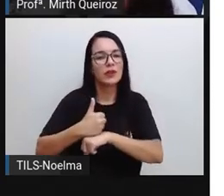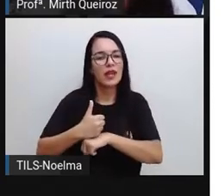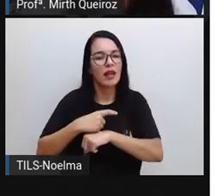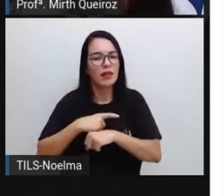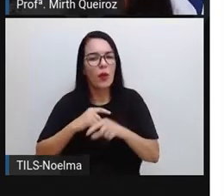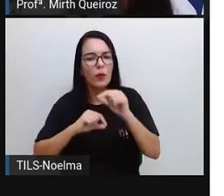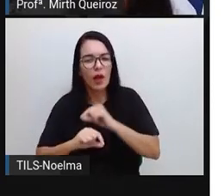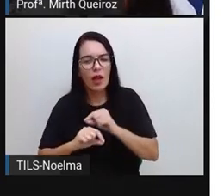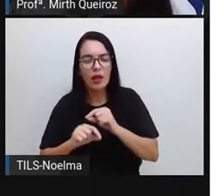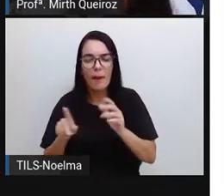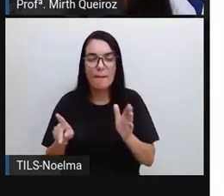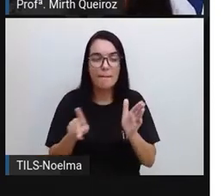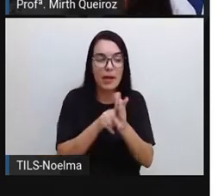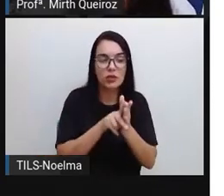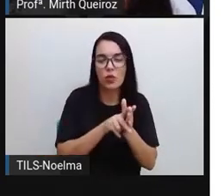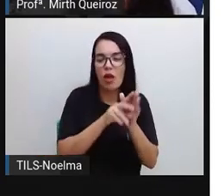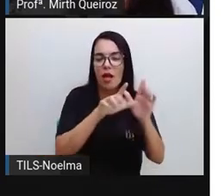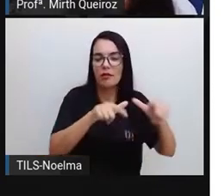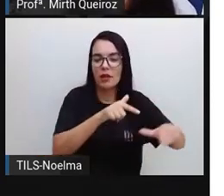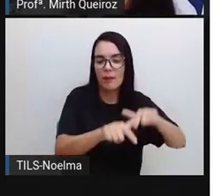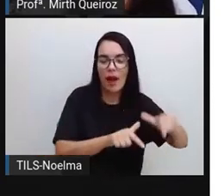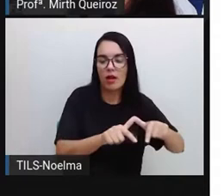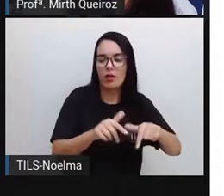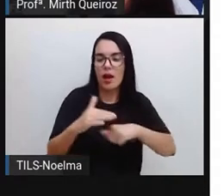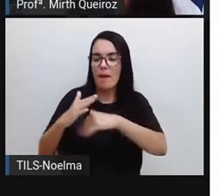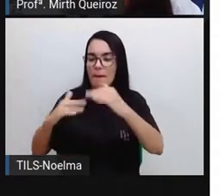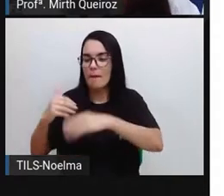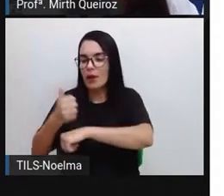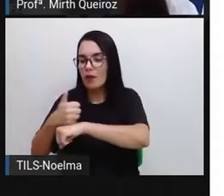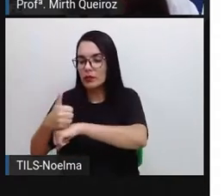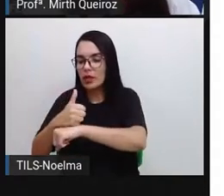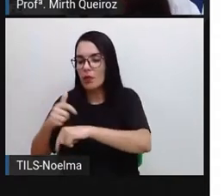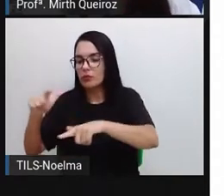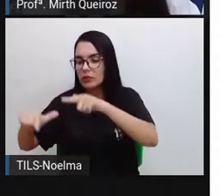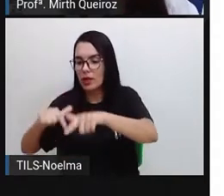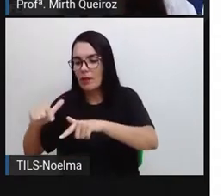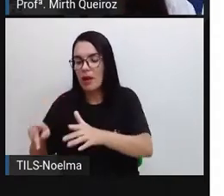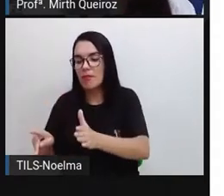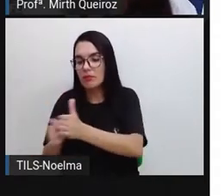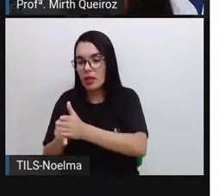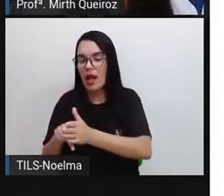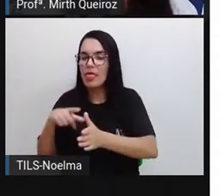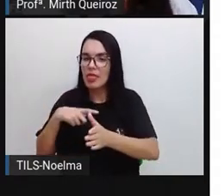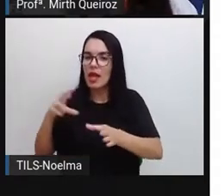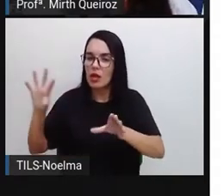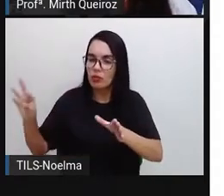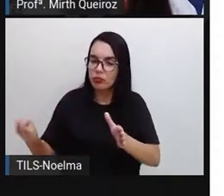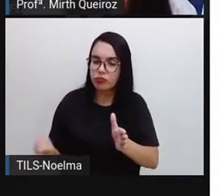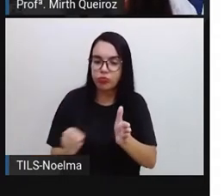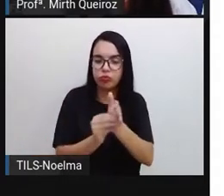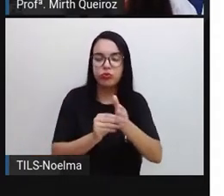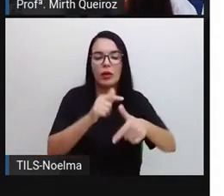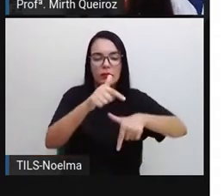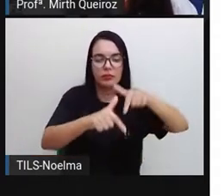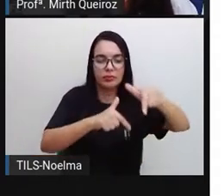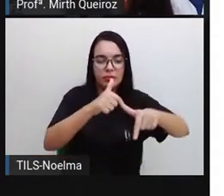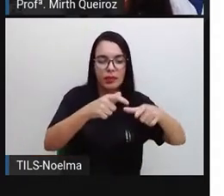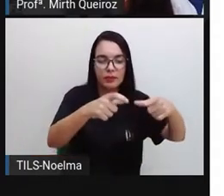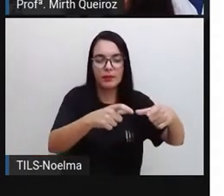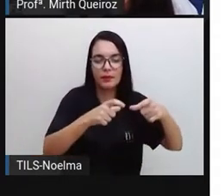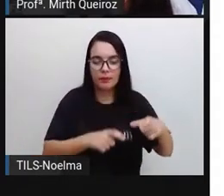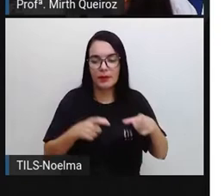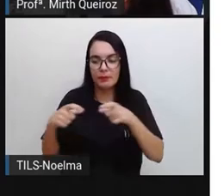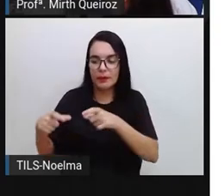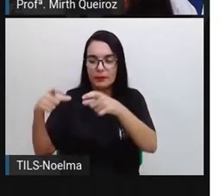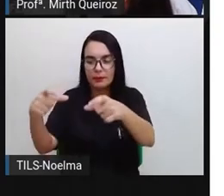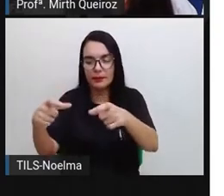a atividade desenvolvida por essa profissão, ela vai estar inclusa aí em um desses setores da economia. Você